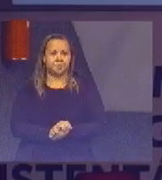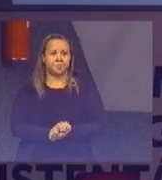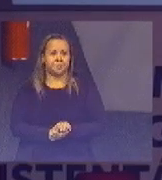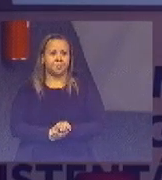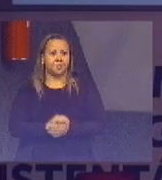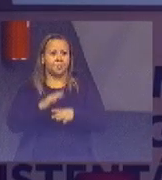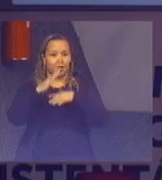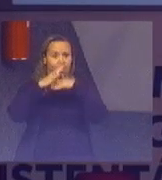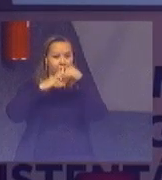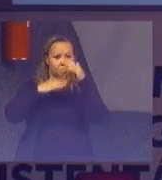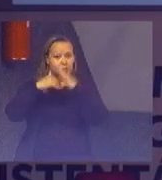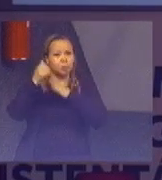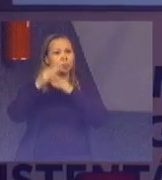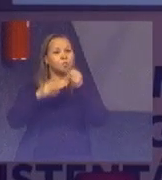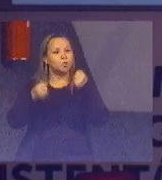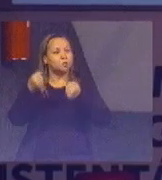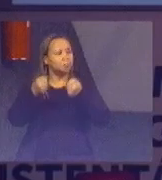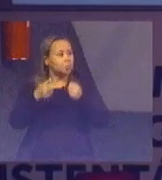Sobre o uso de veículos,